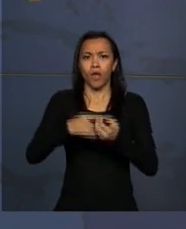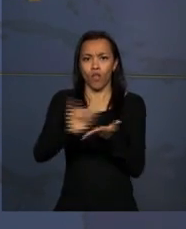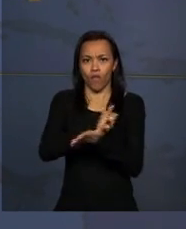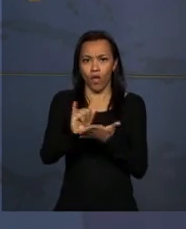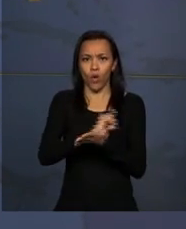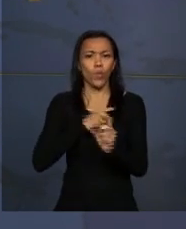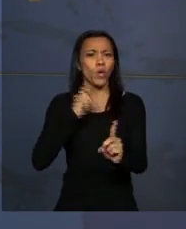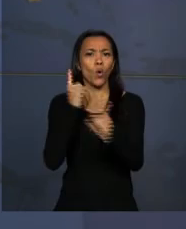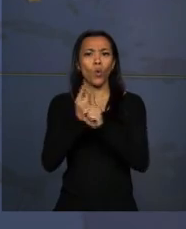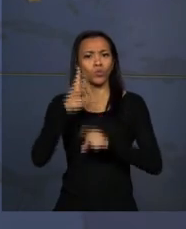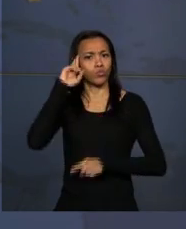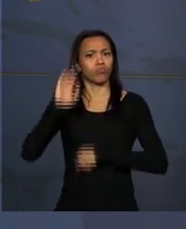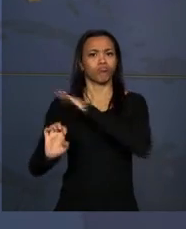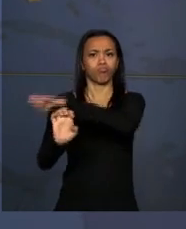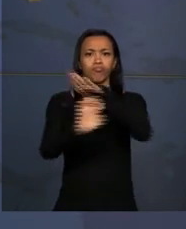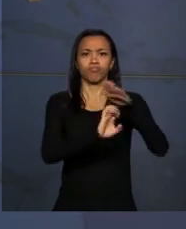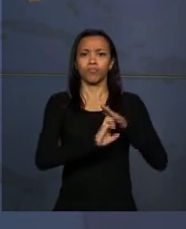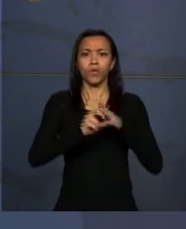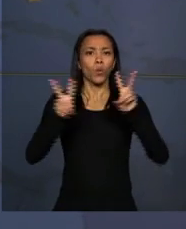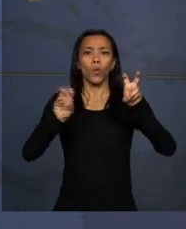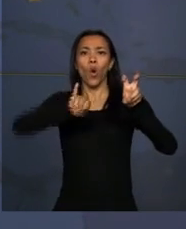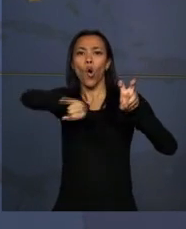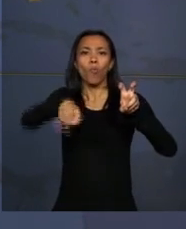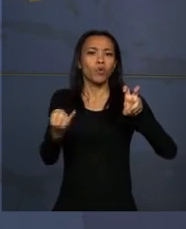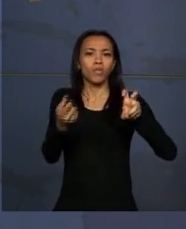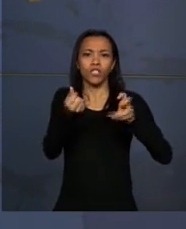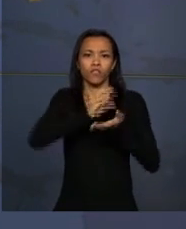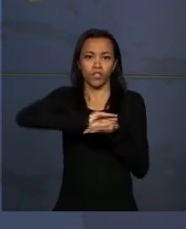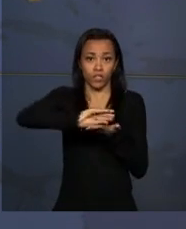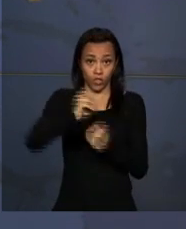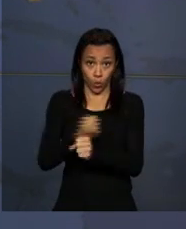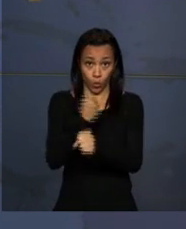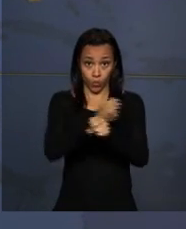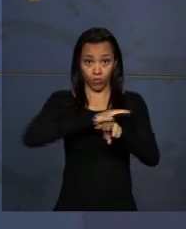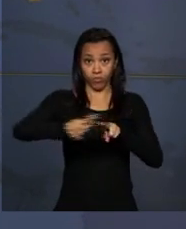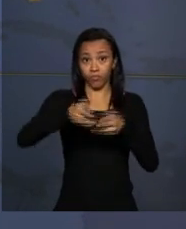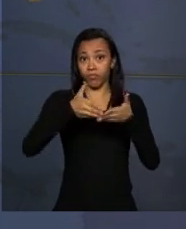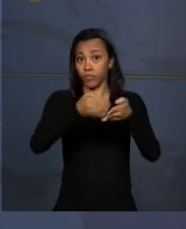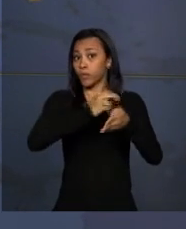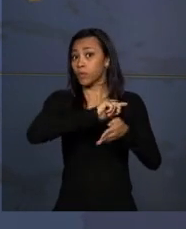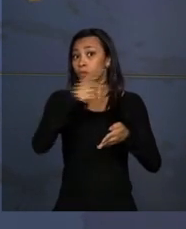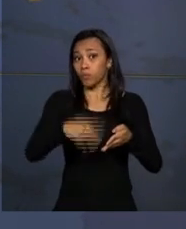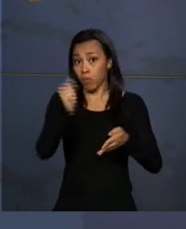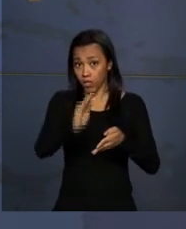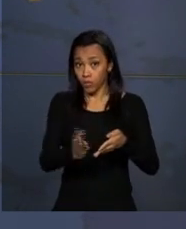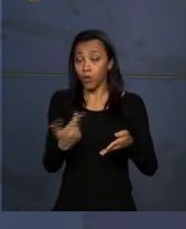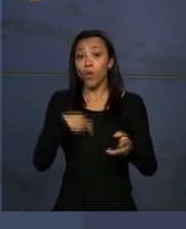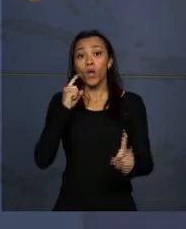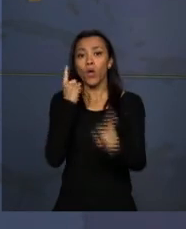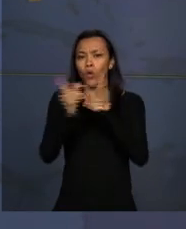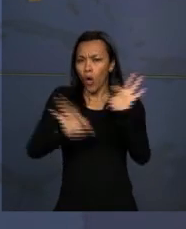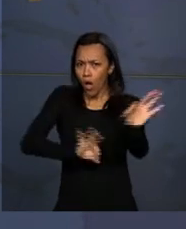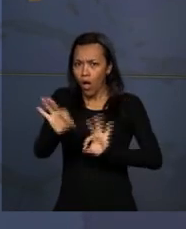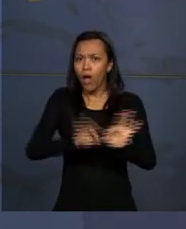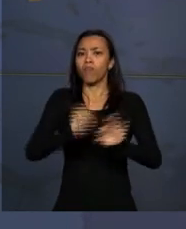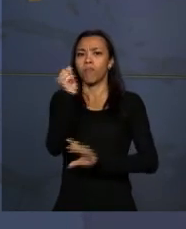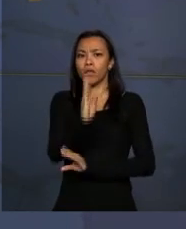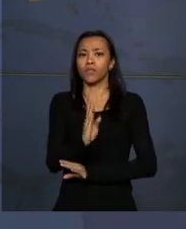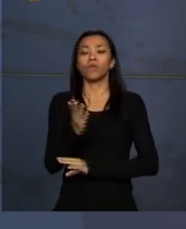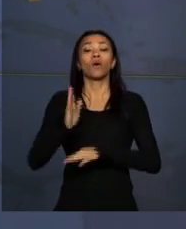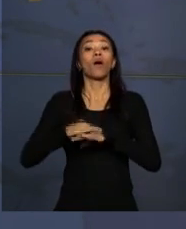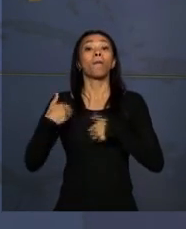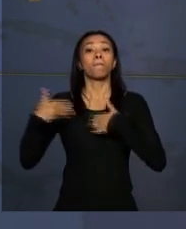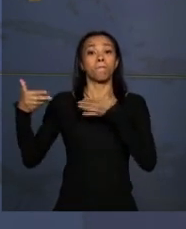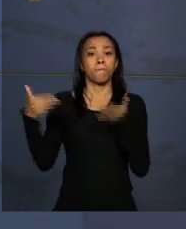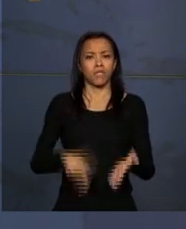Empresarial sobre Oportunidades de Investimento em Infraestrutura no Brasil. O encontro promovido pelo Brasil contou com a